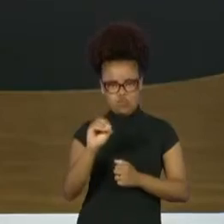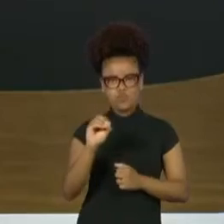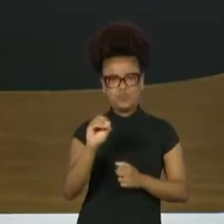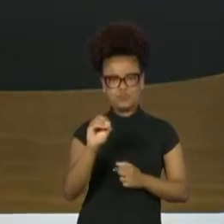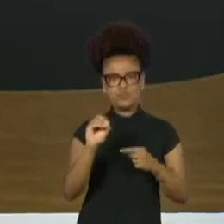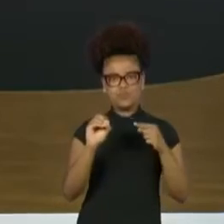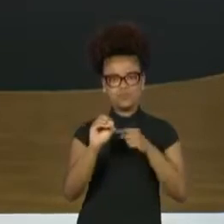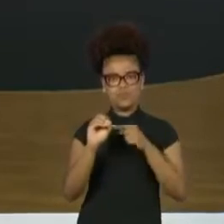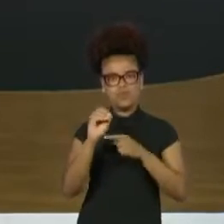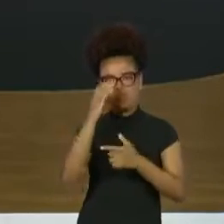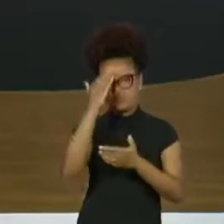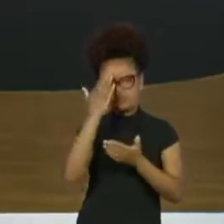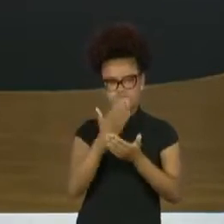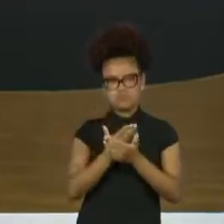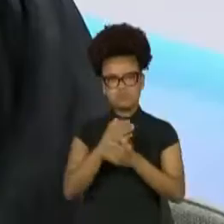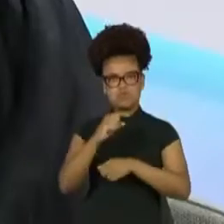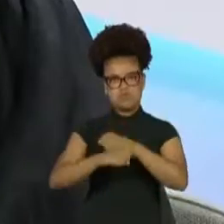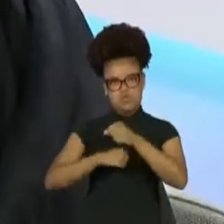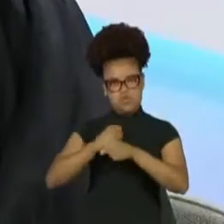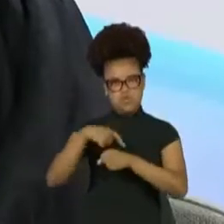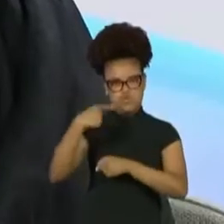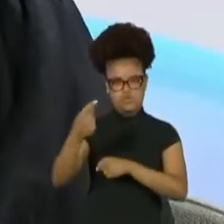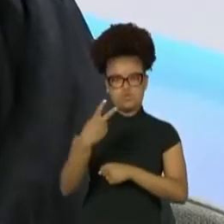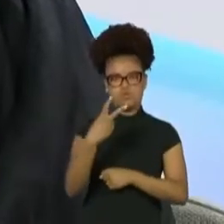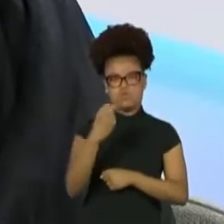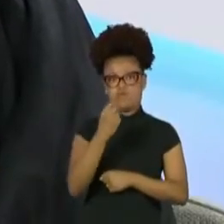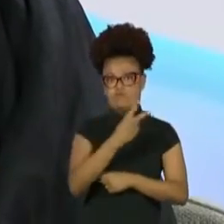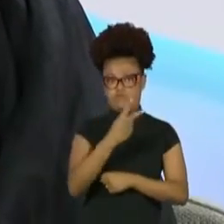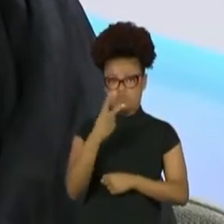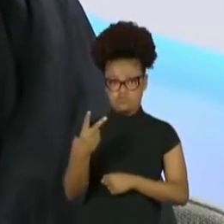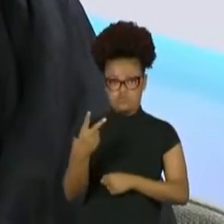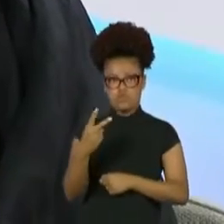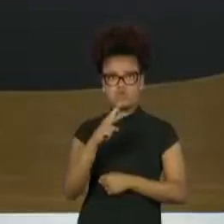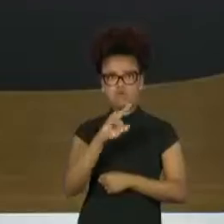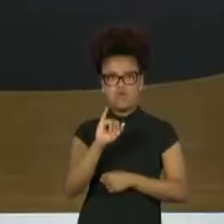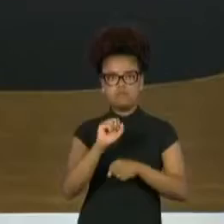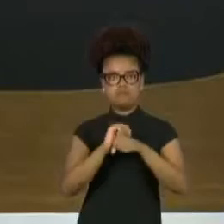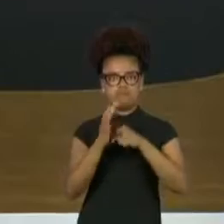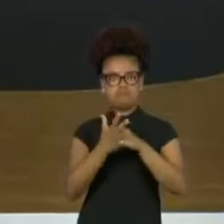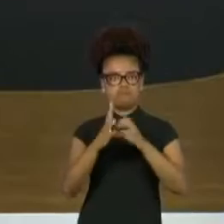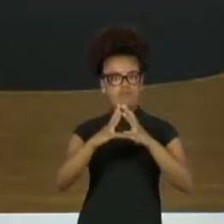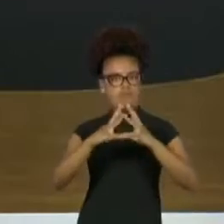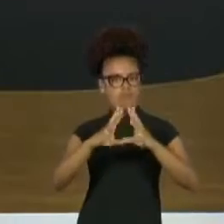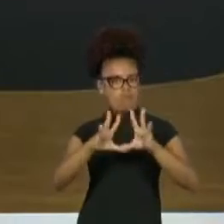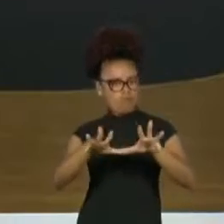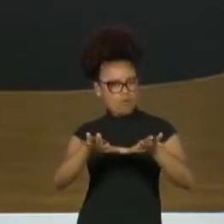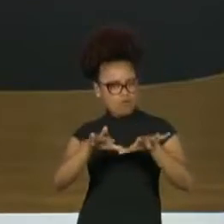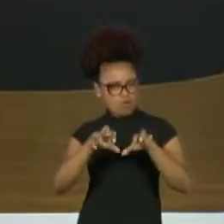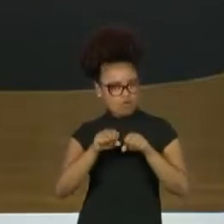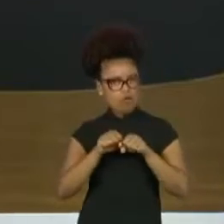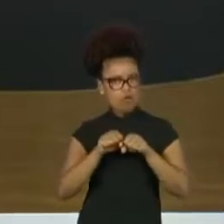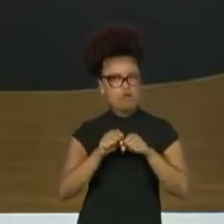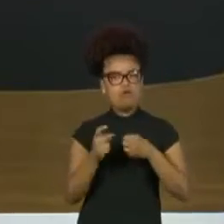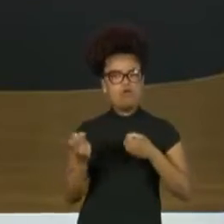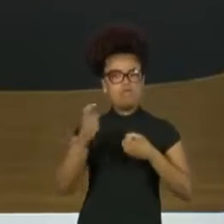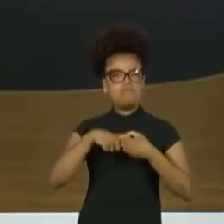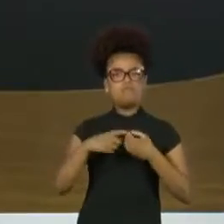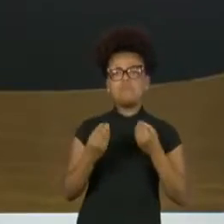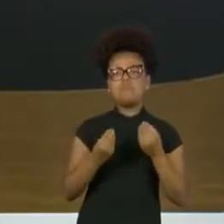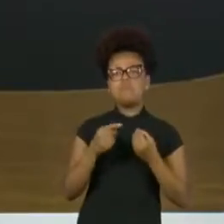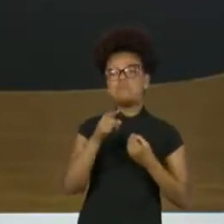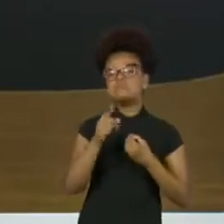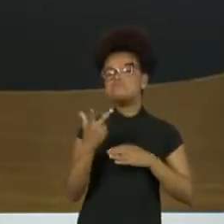retroagindo, continuar melhorando. Como é essa sua relação com o palco, tanto no teatro,